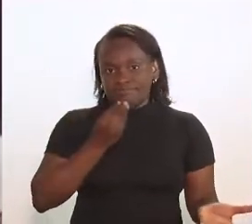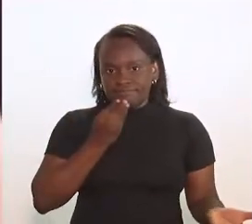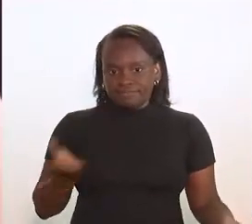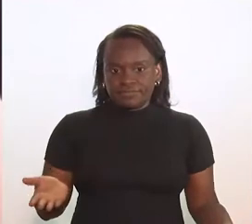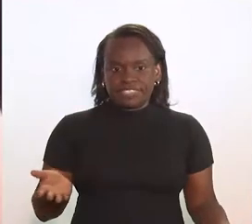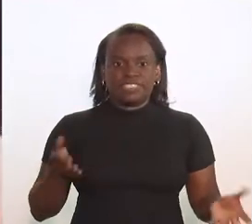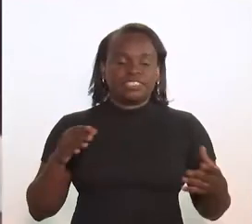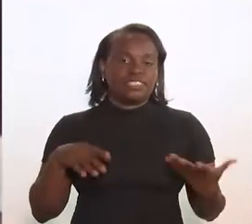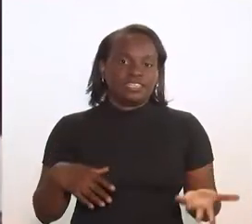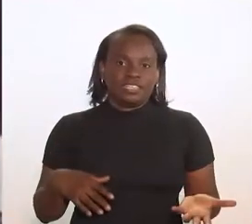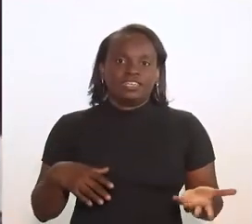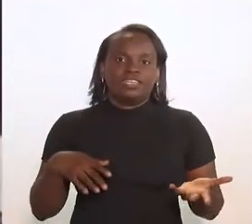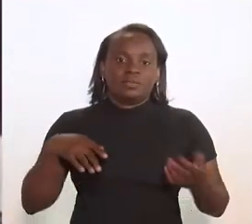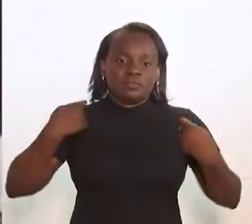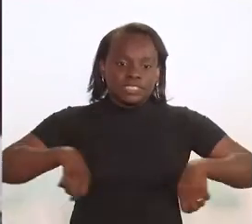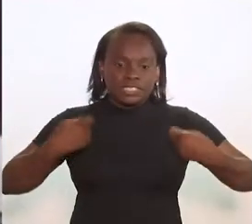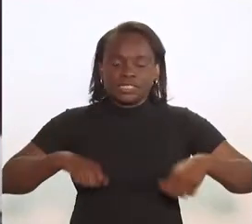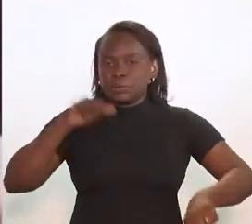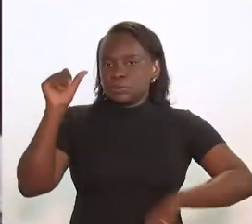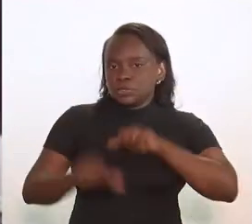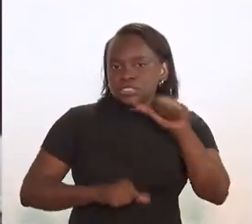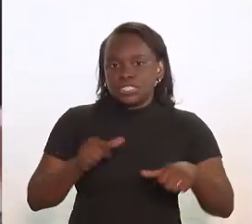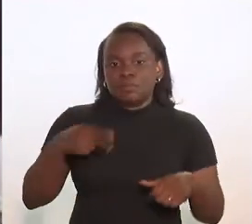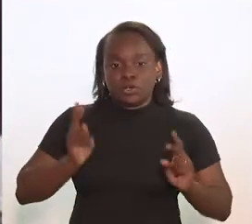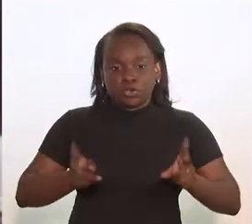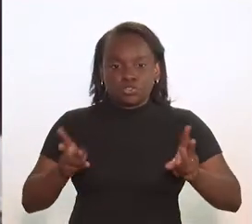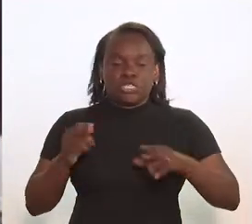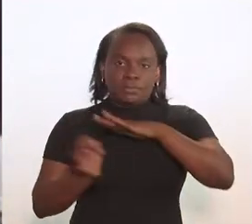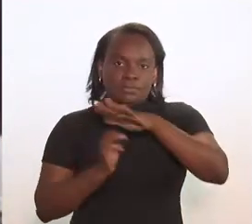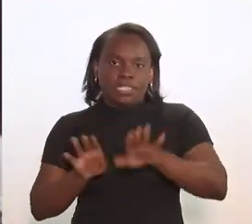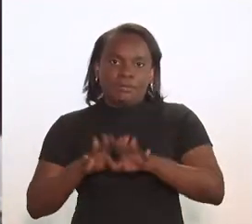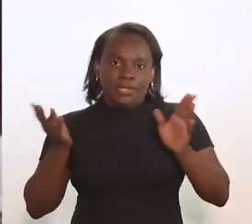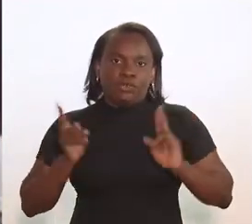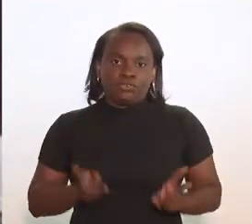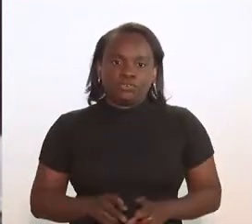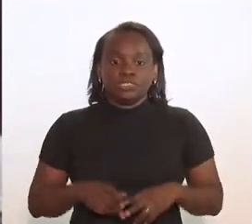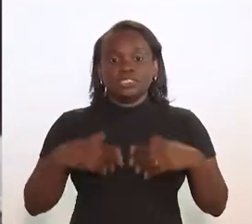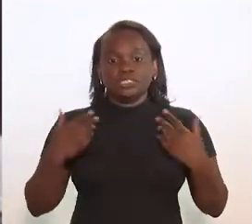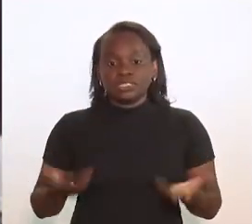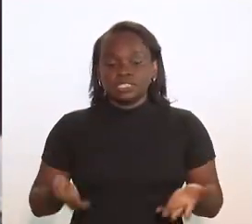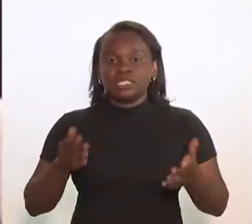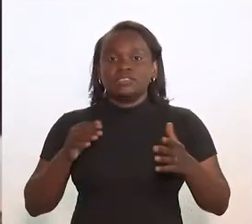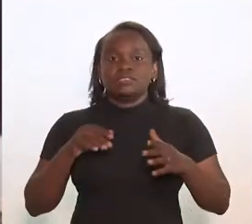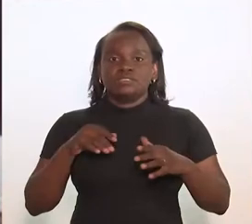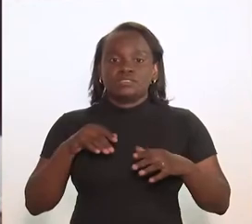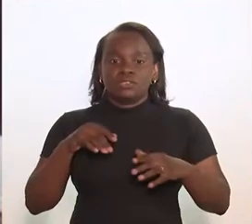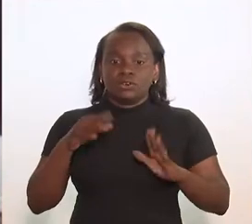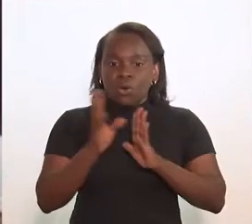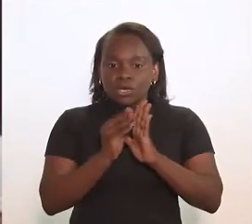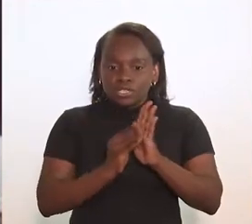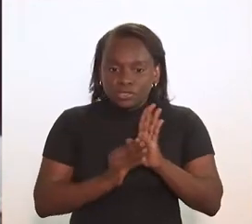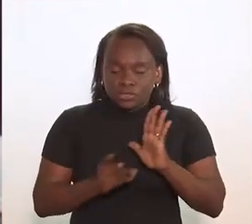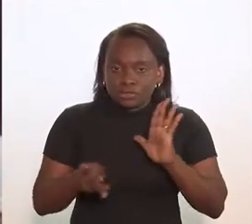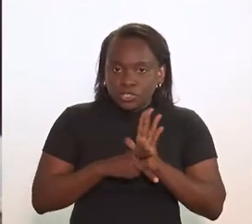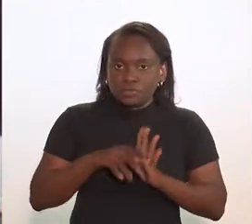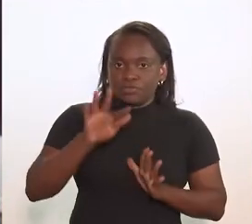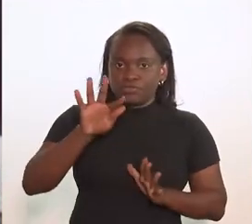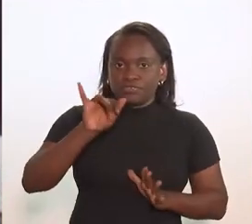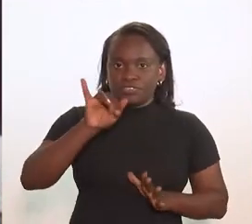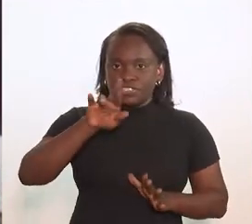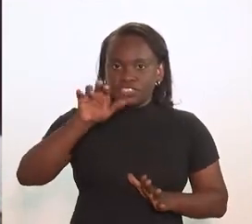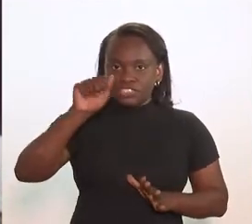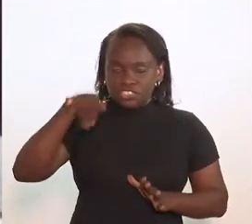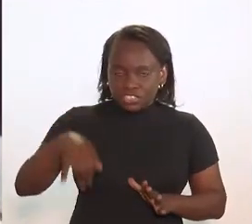ficou óbvio, estava dado. Elas precisavam mudar para sobreviver. E a plataforma de conteúdo da Casa